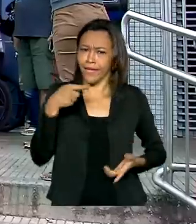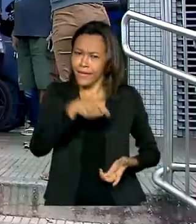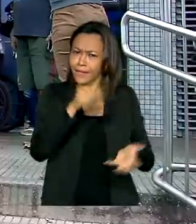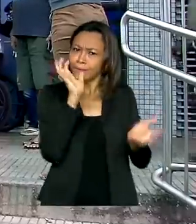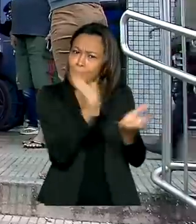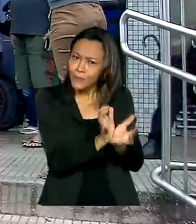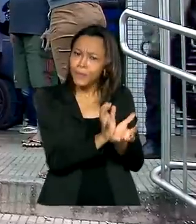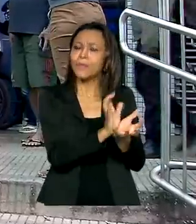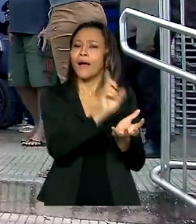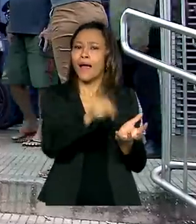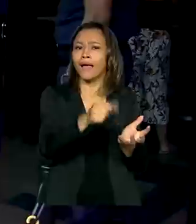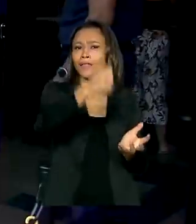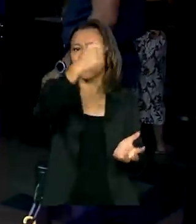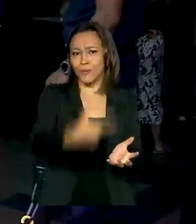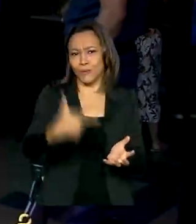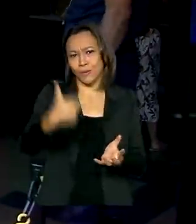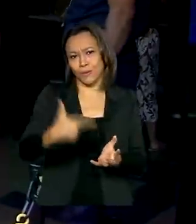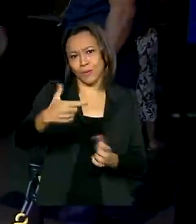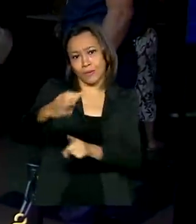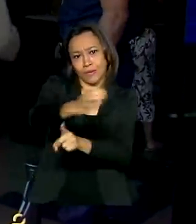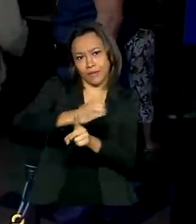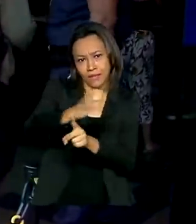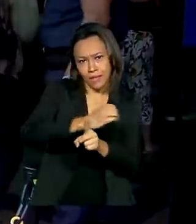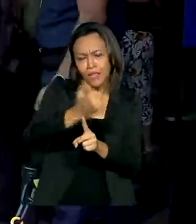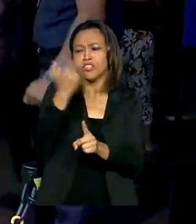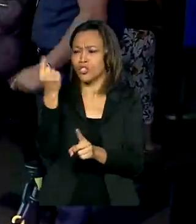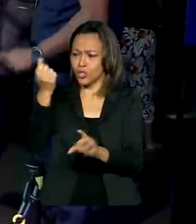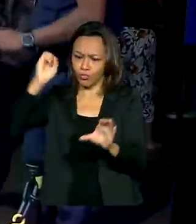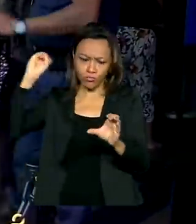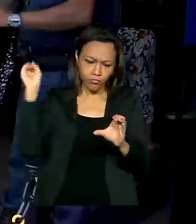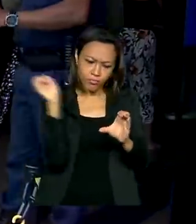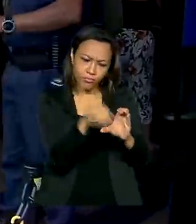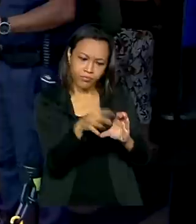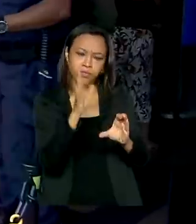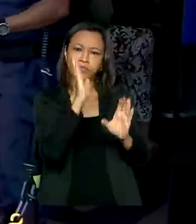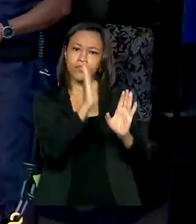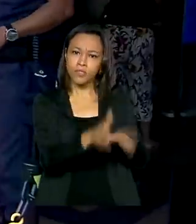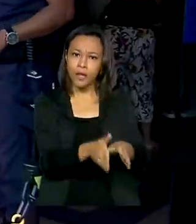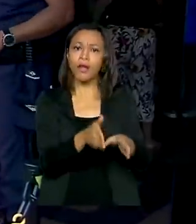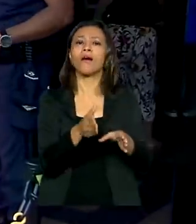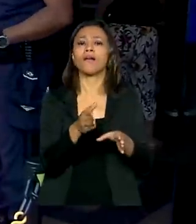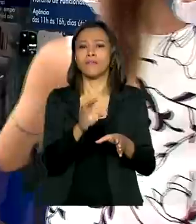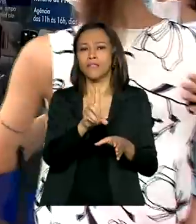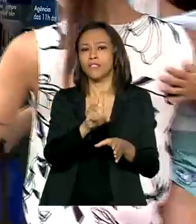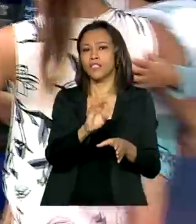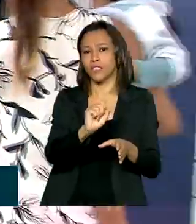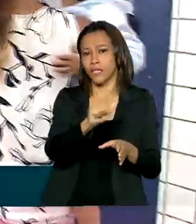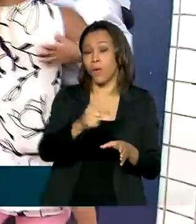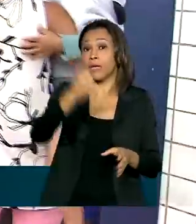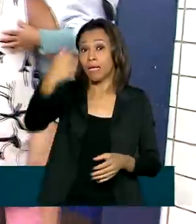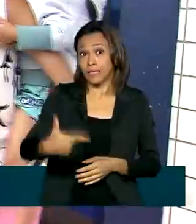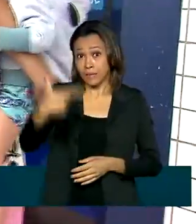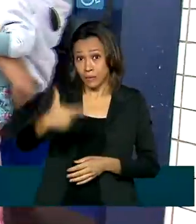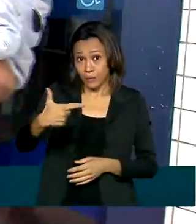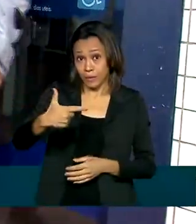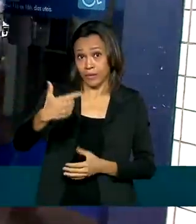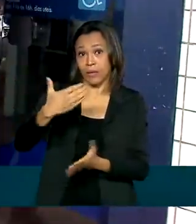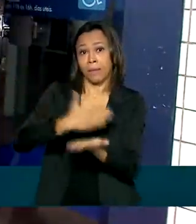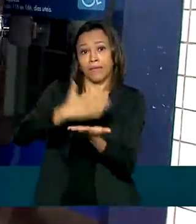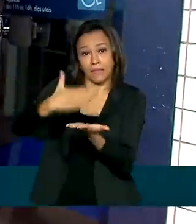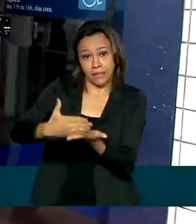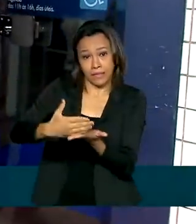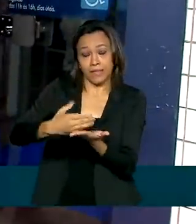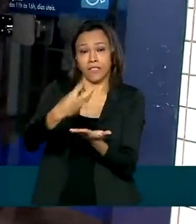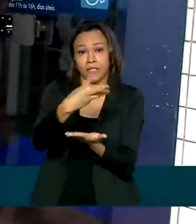ciclo 2 do calendário, que já teve o pagamento depositado na conta digital. Já a segunda parcela de R$,00 do